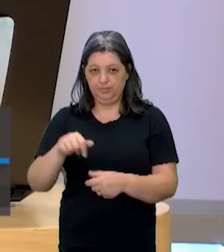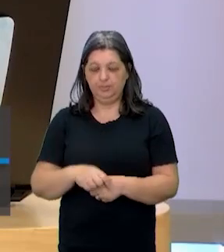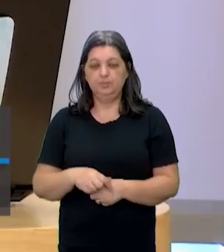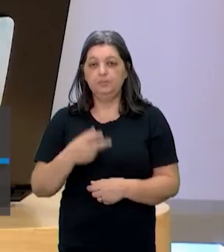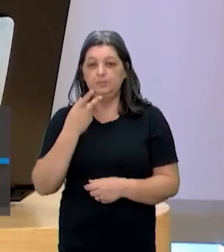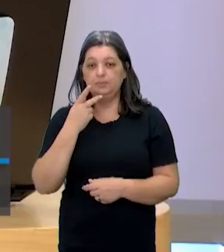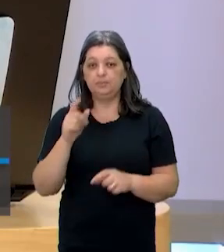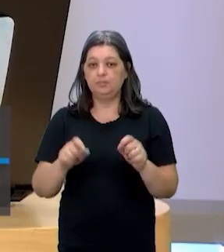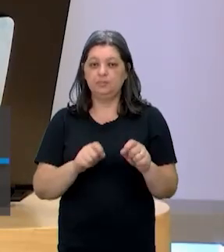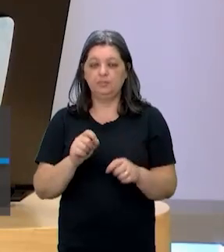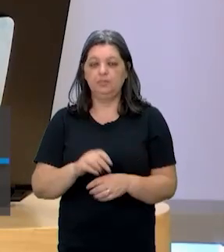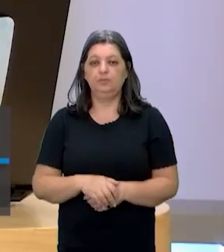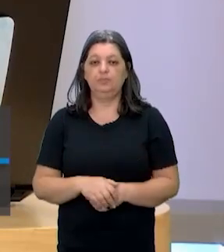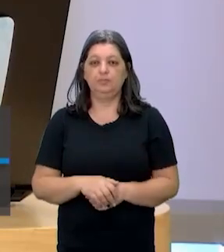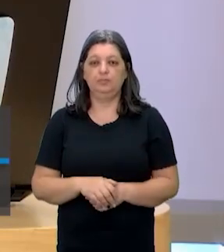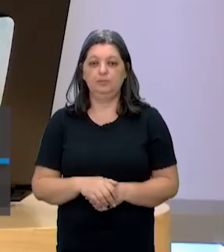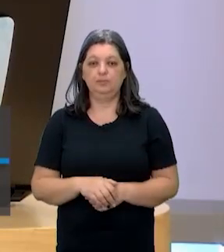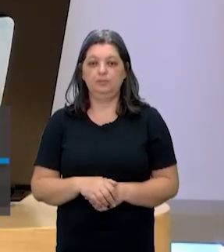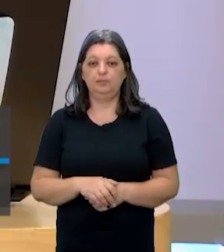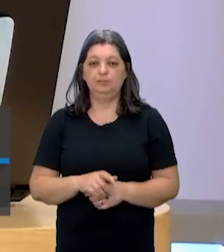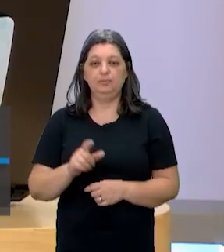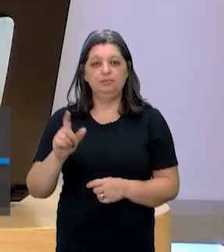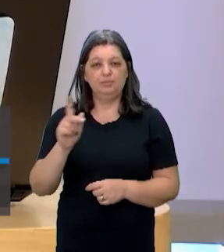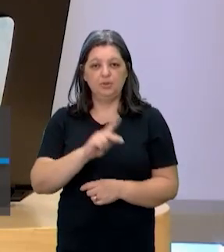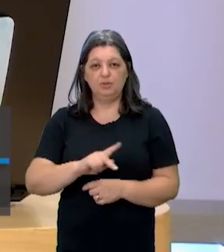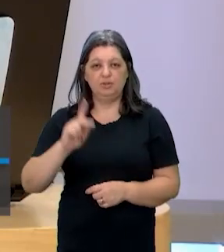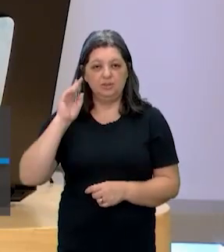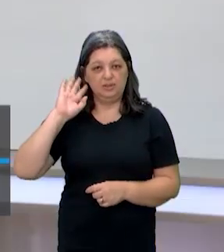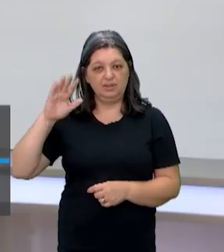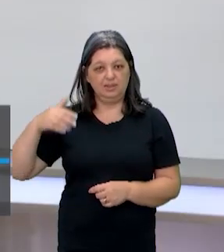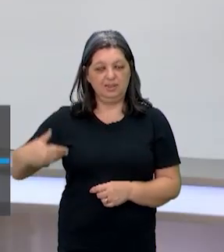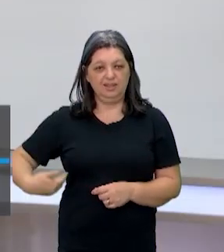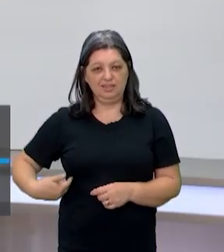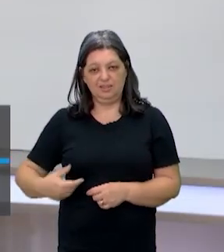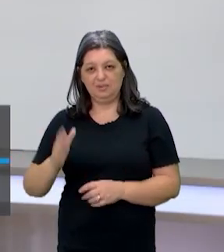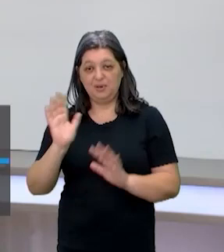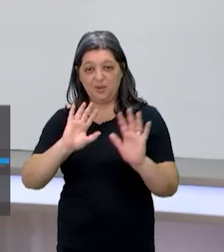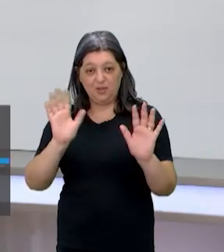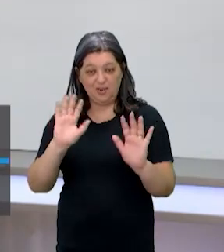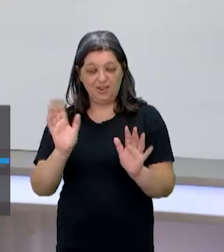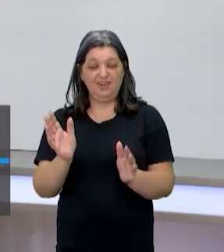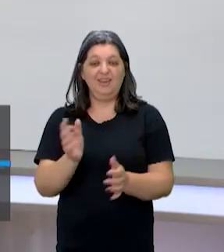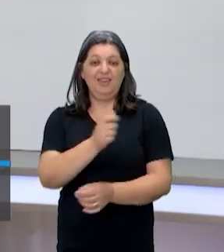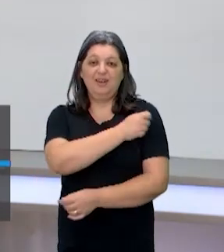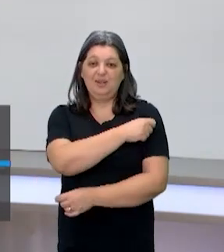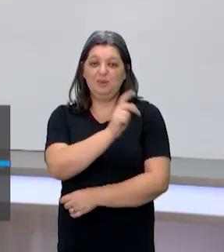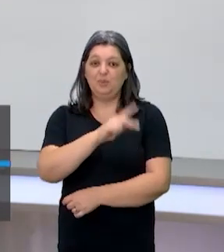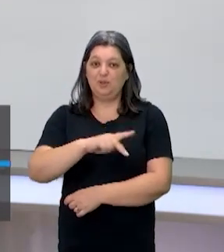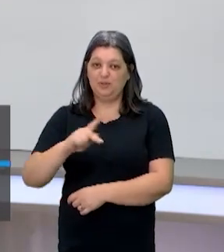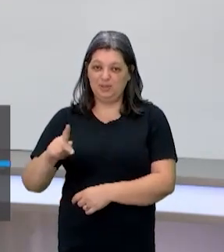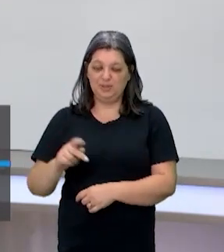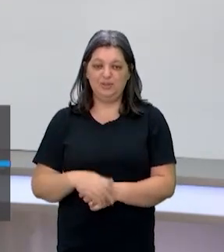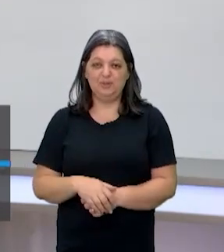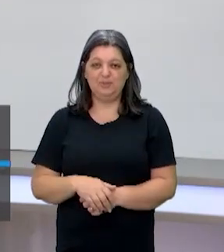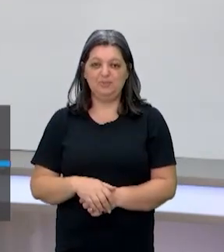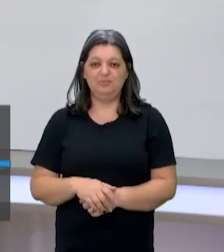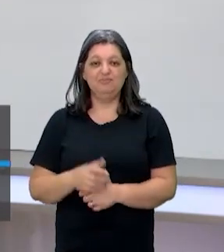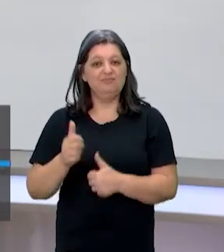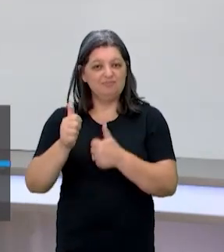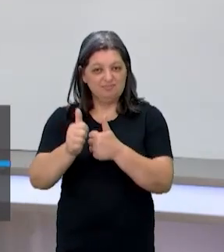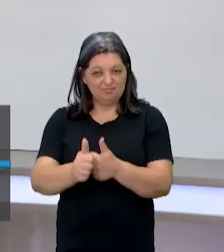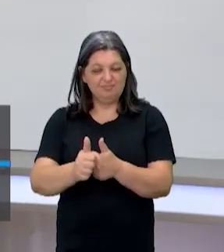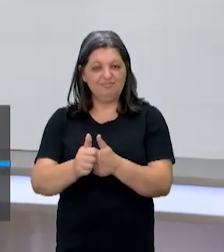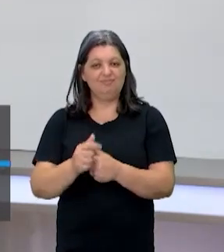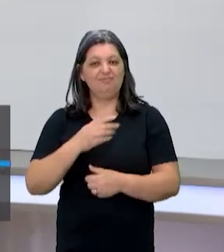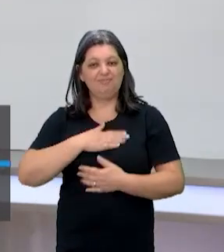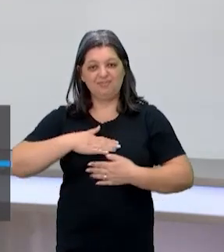isso, ninguém mais, ninguém menos do que ela, a professora Tayana. Olá, alunos, professores que estão nos acompanhando. É um